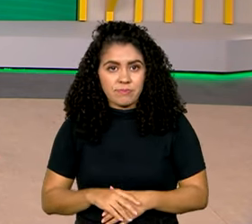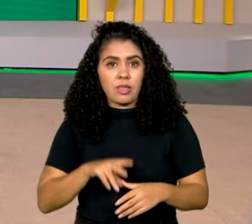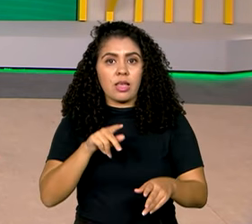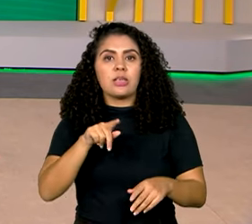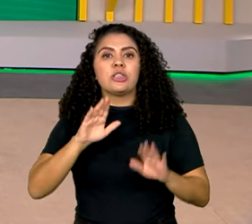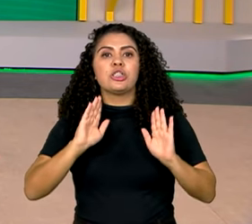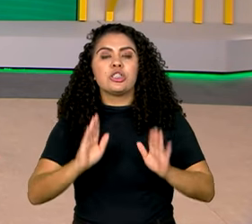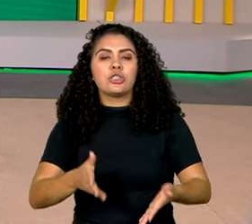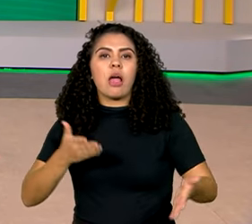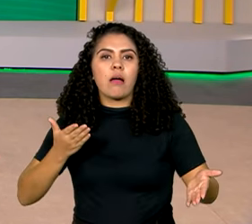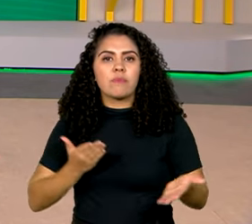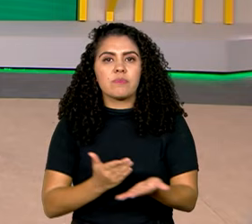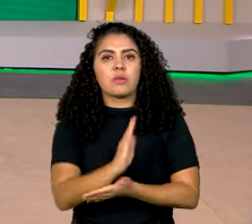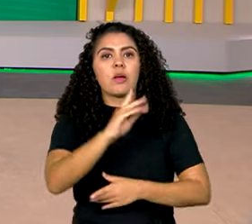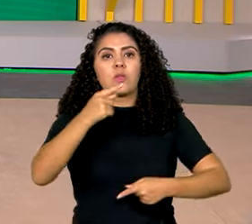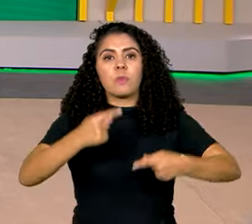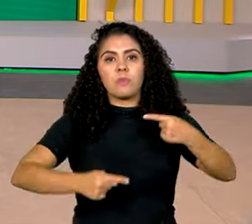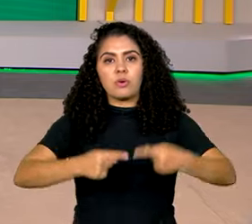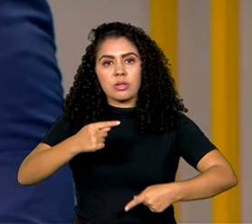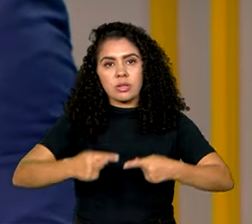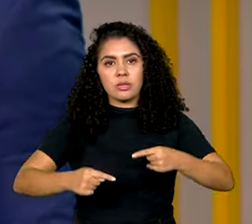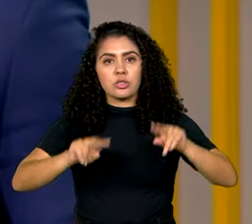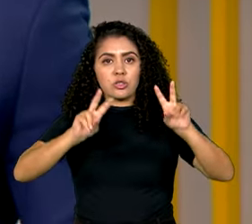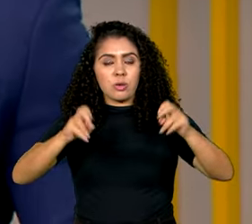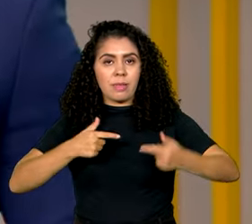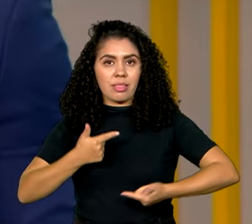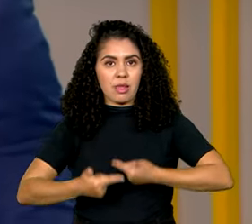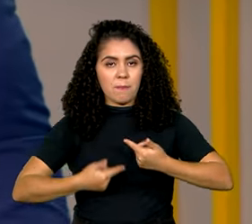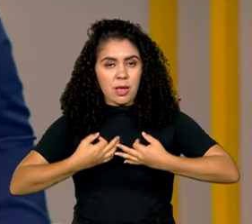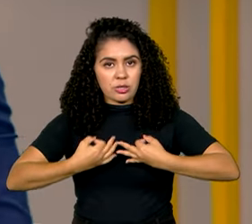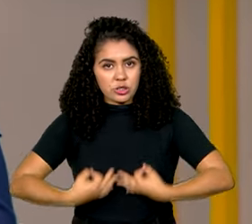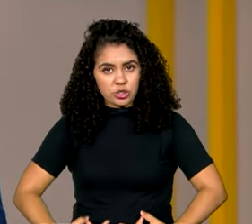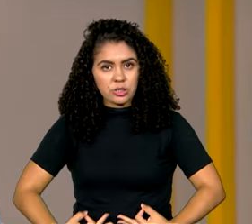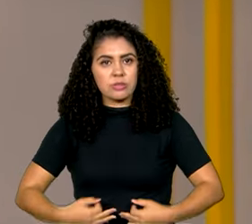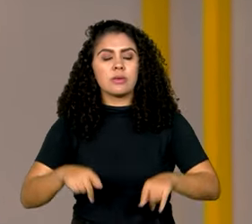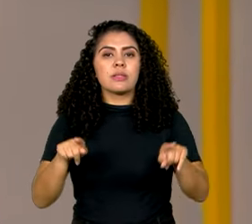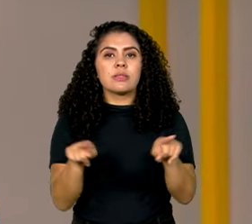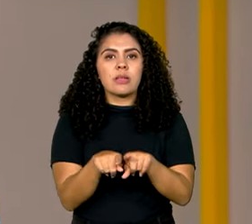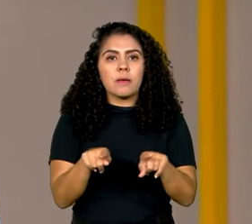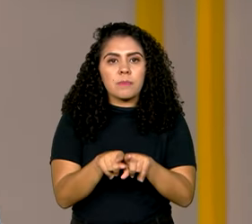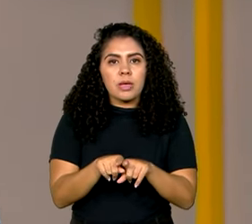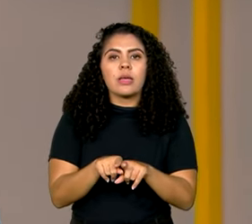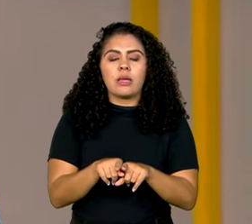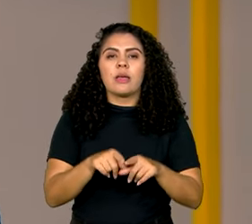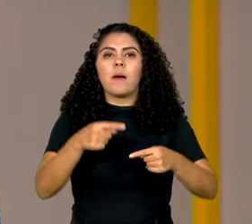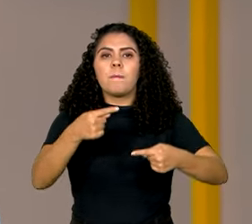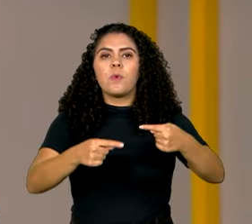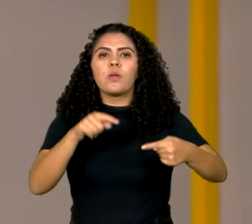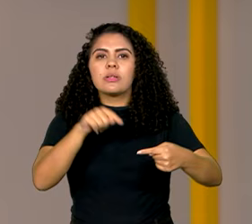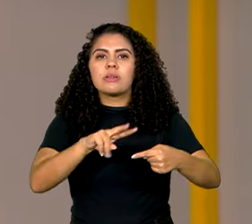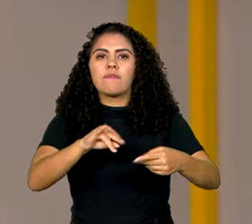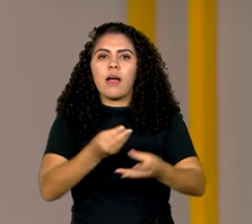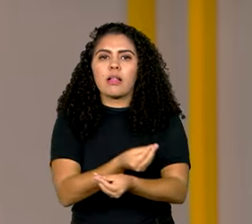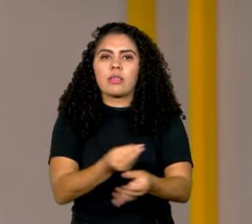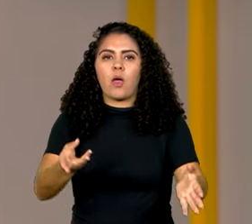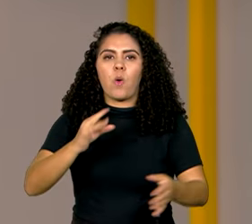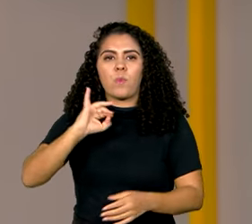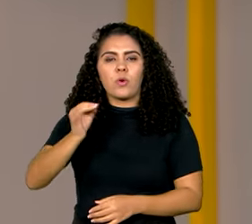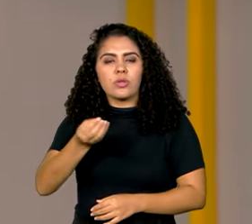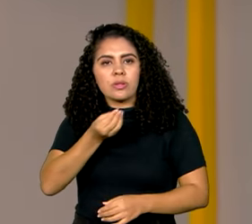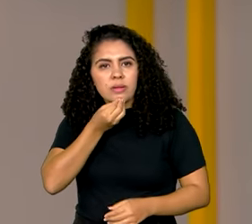vigor uma política de trabalho digno. Além de cuidado, esta política vai levar a oportunidade com